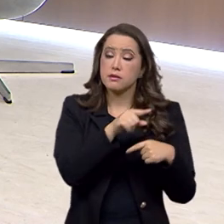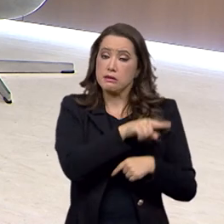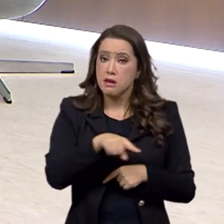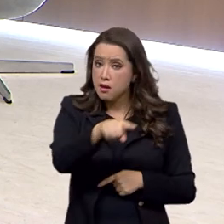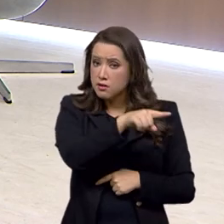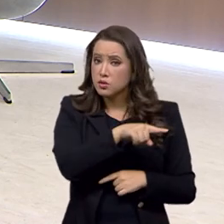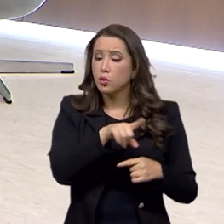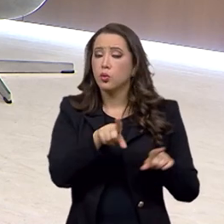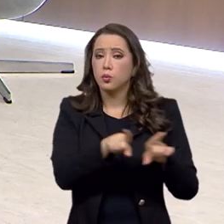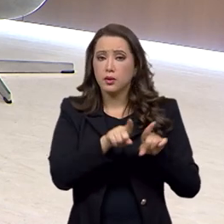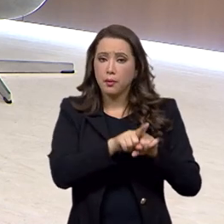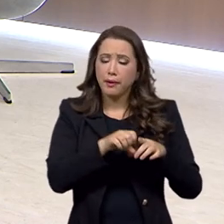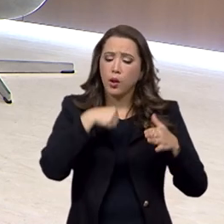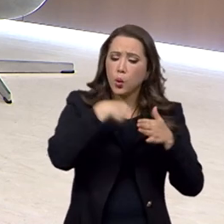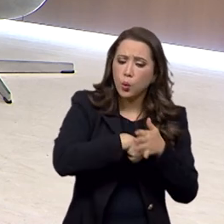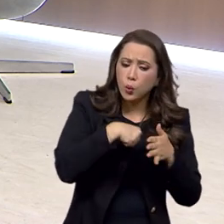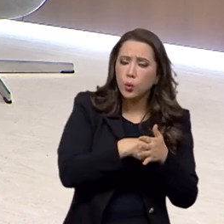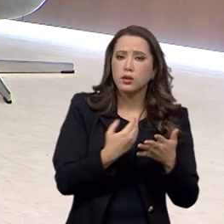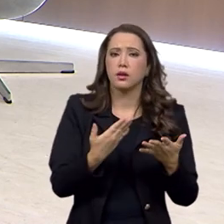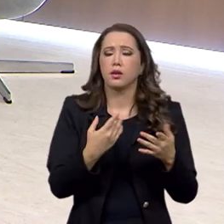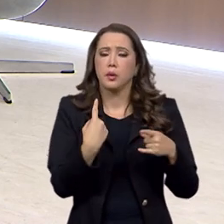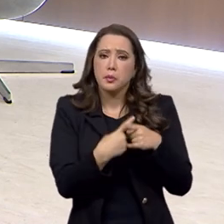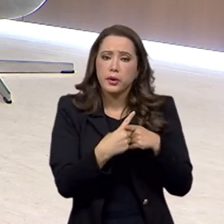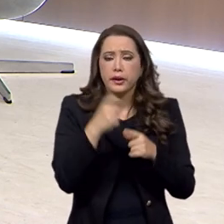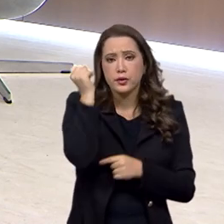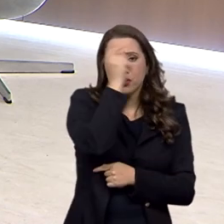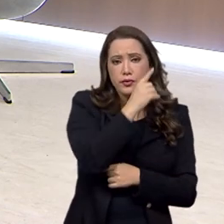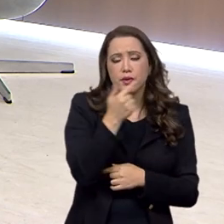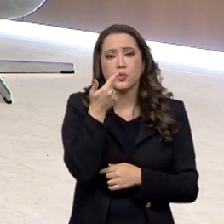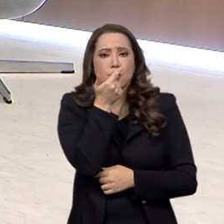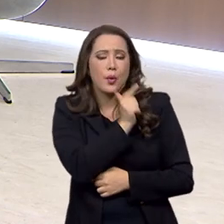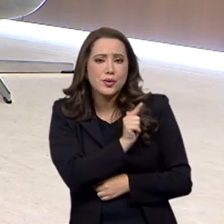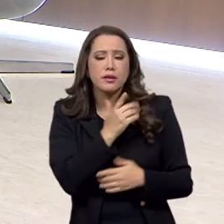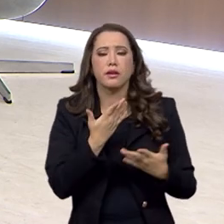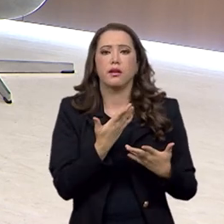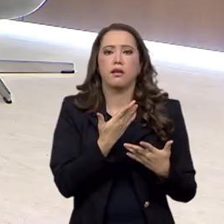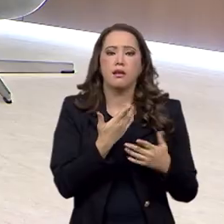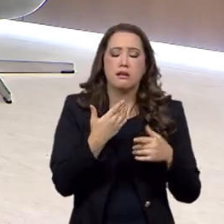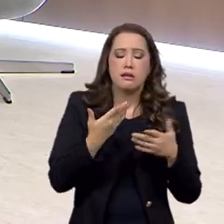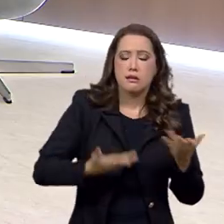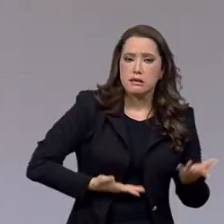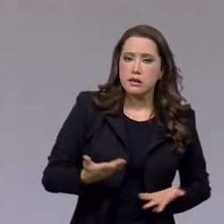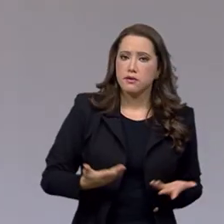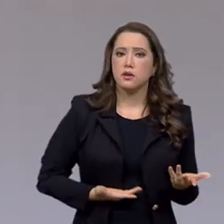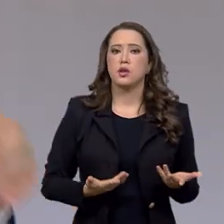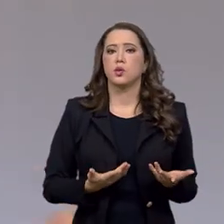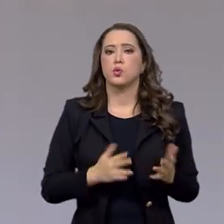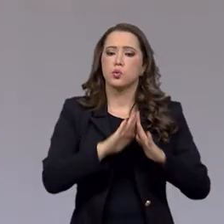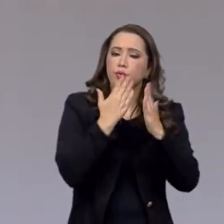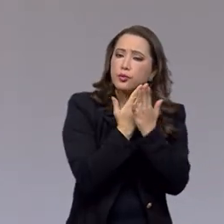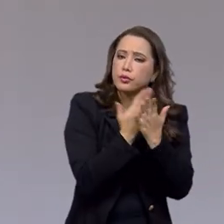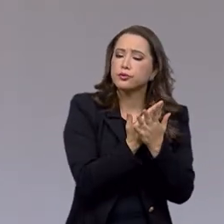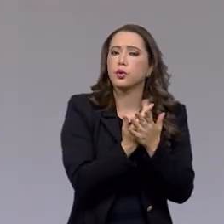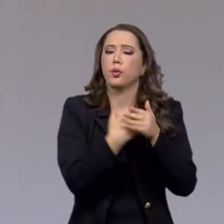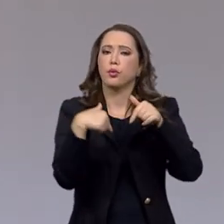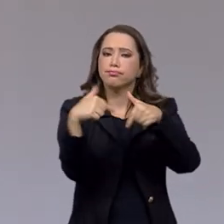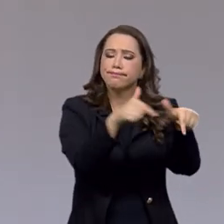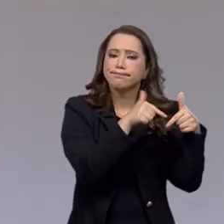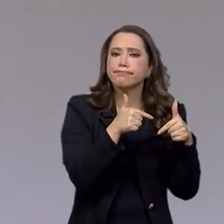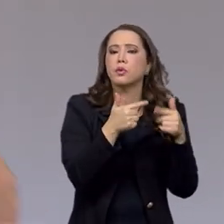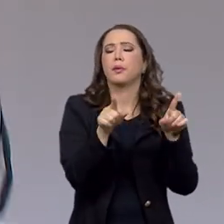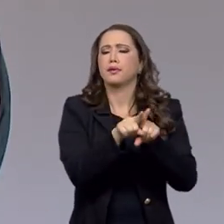enfrentam, essas pessoas, dificuldades de acesso a serviços, educação, mercado de trabalho, como nós pontuamos.